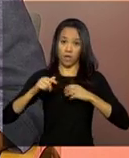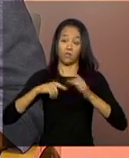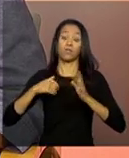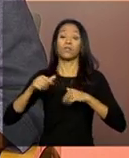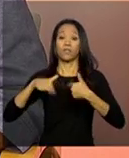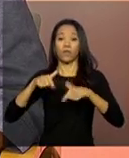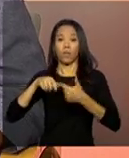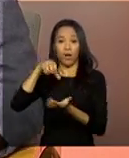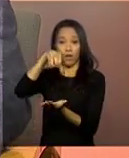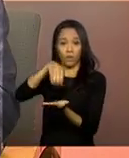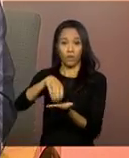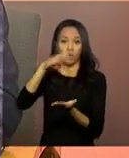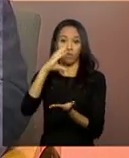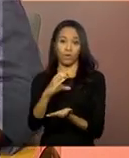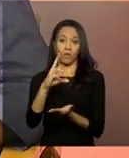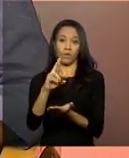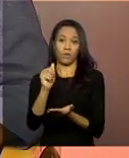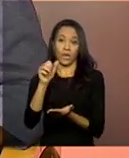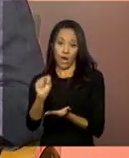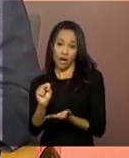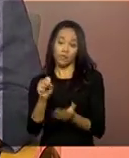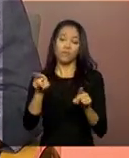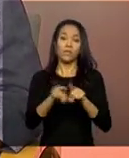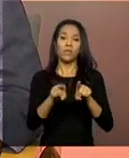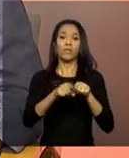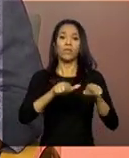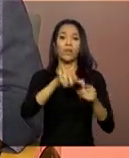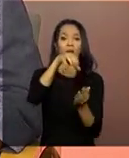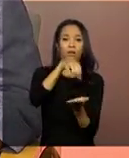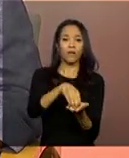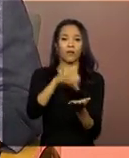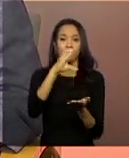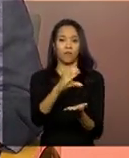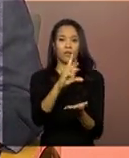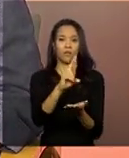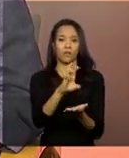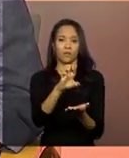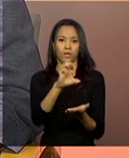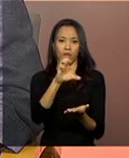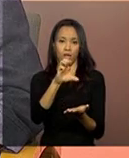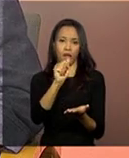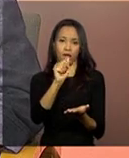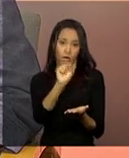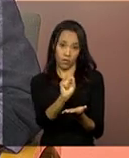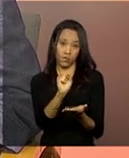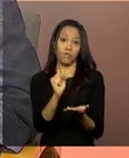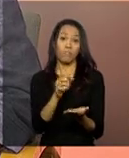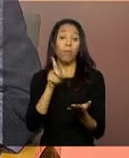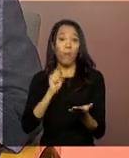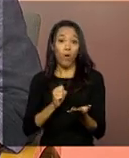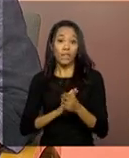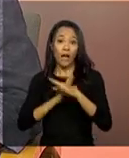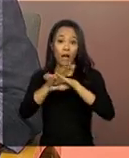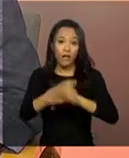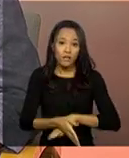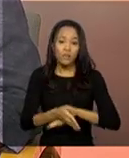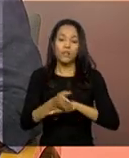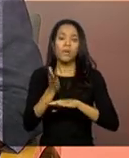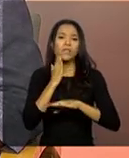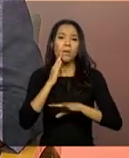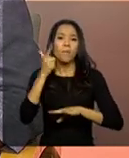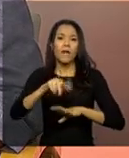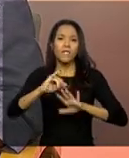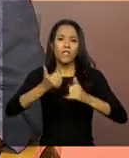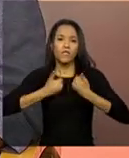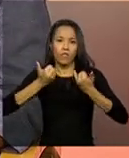poderão utilizar, acessar, utilizando o prontuário. Mas eu gostaria que você nos dissesse mais,